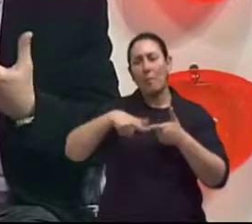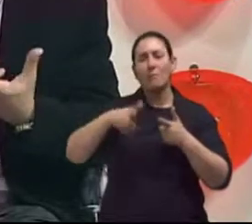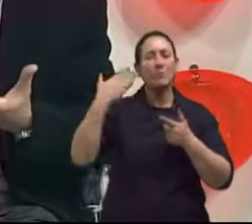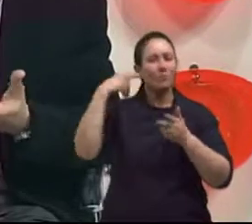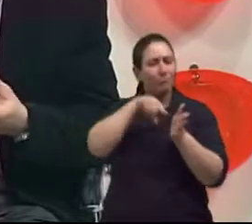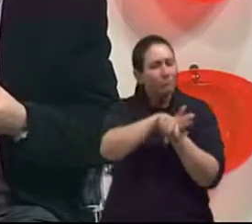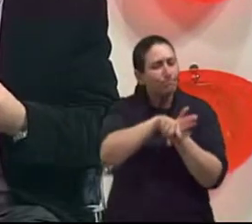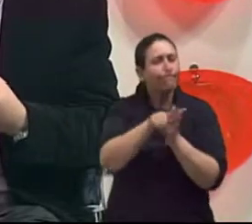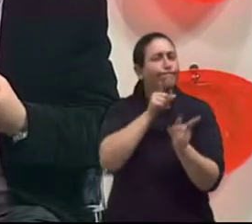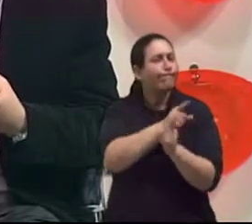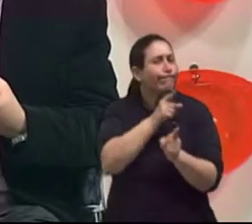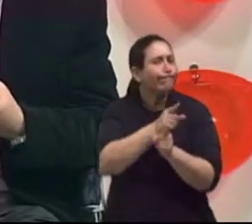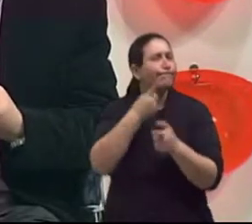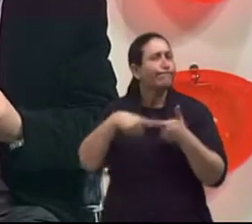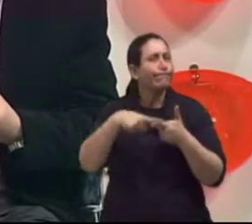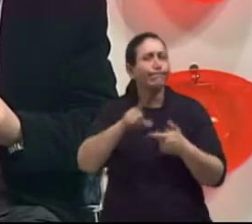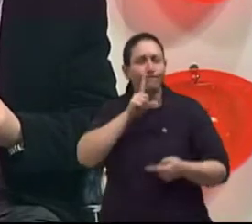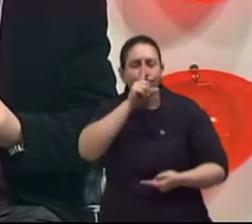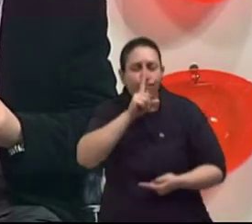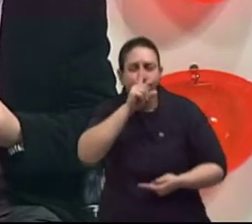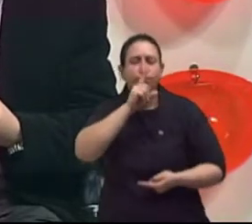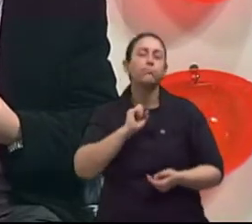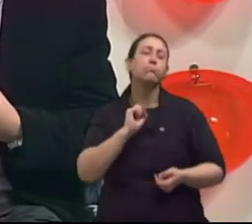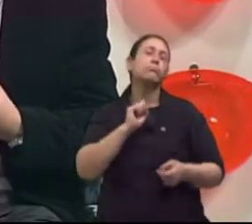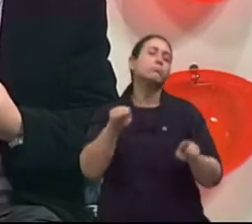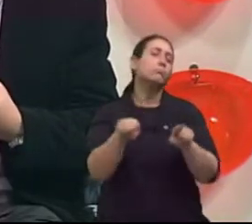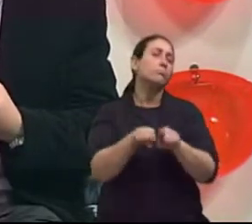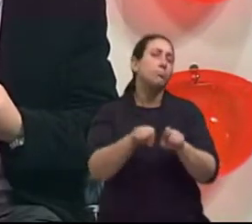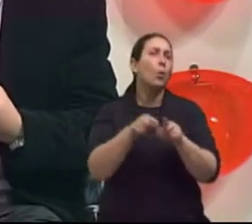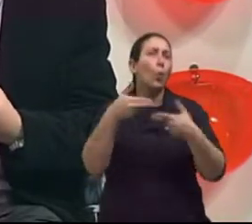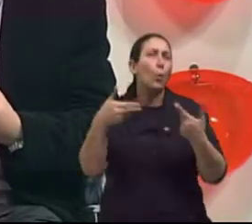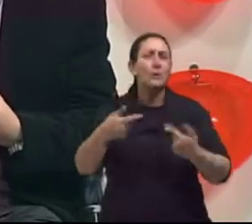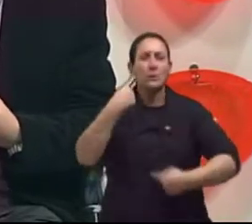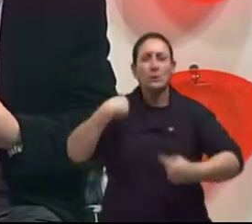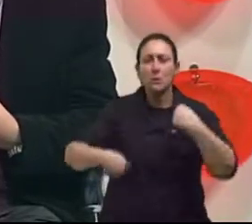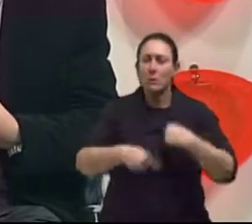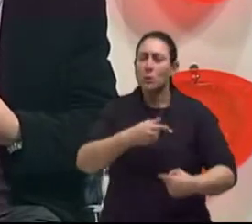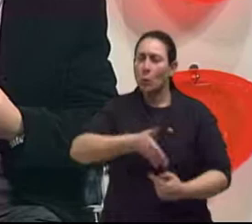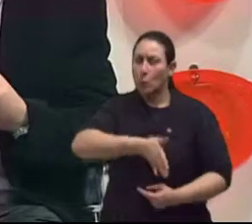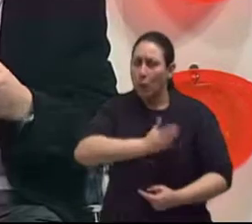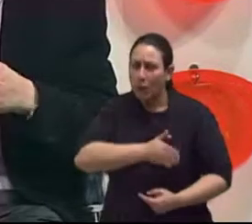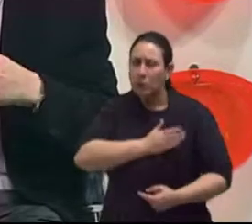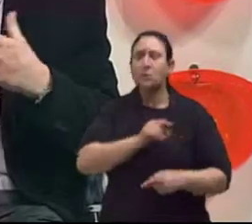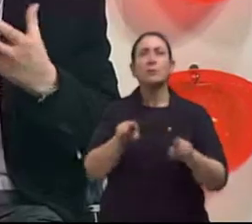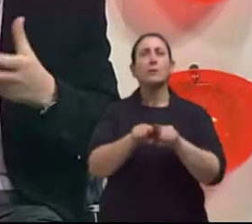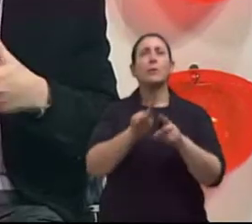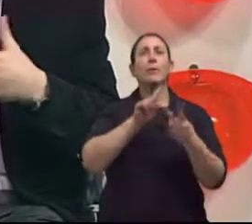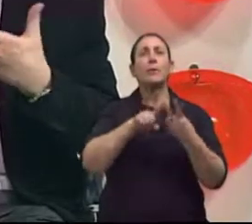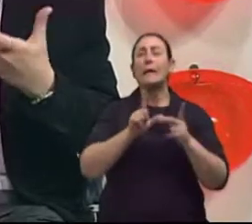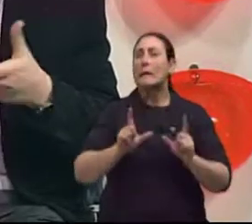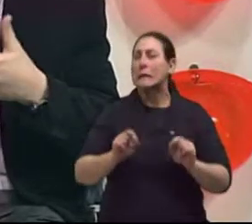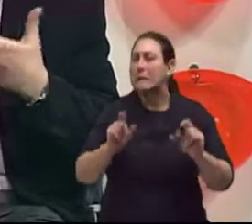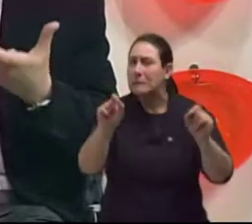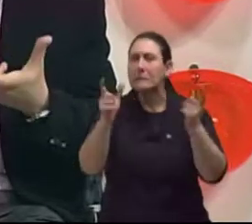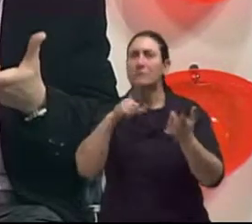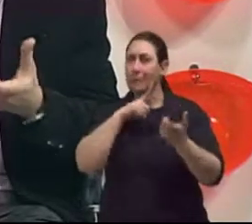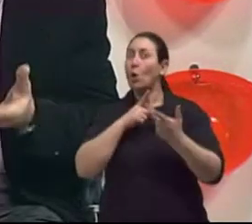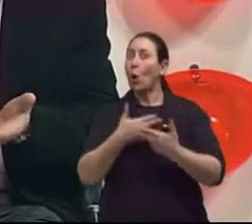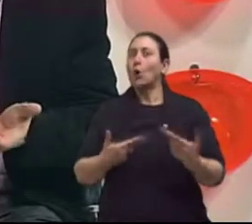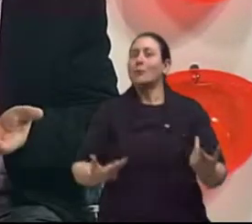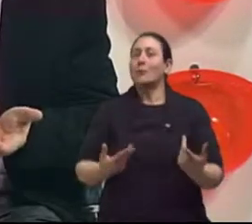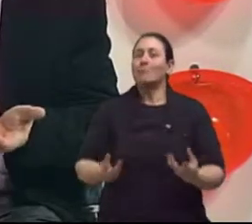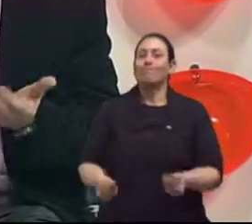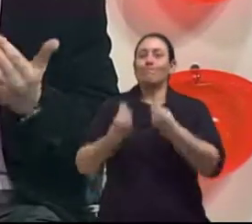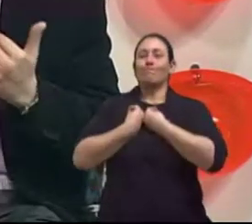pesquisas, enfim, como o maior risco de eventos cardiovasculares, a questão do próprio câncer. Então, existe uma série de questões